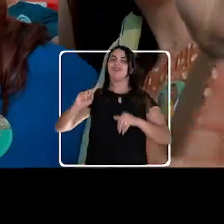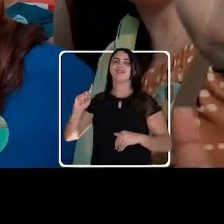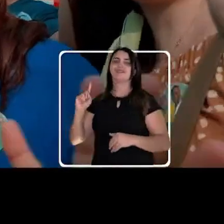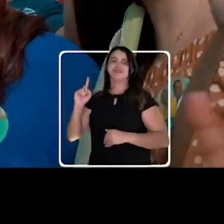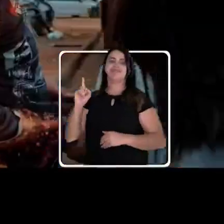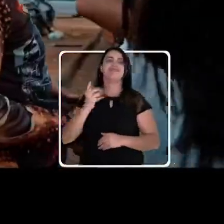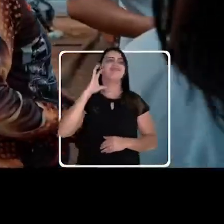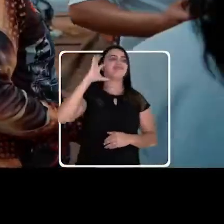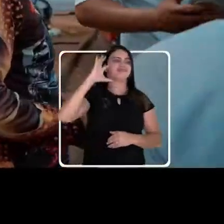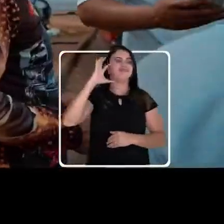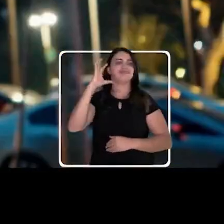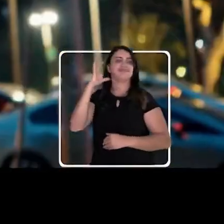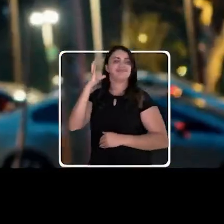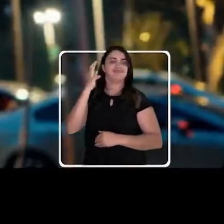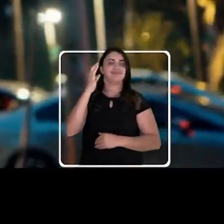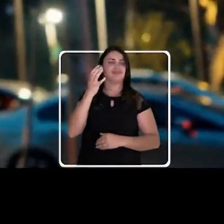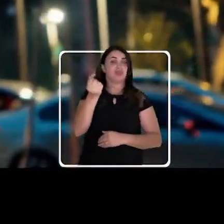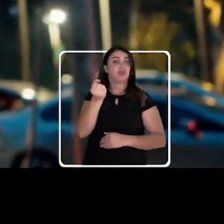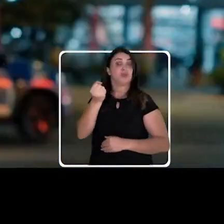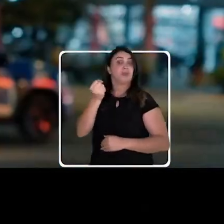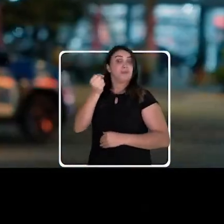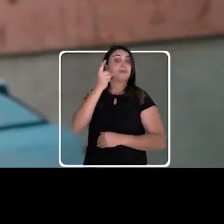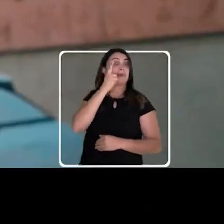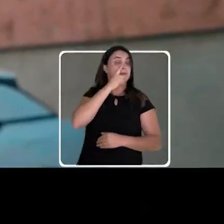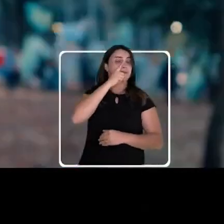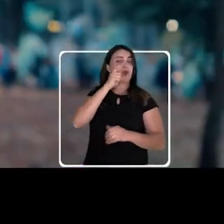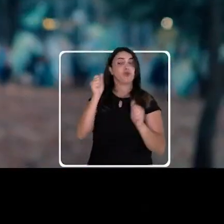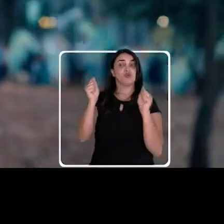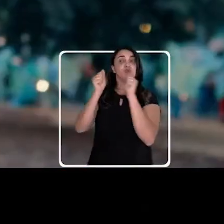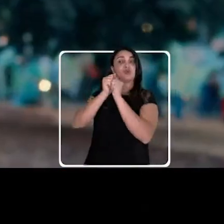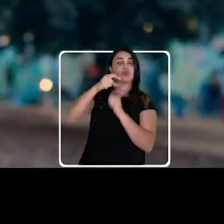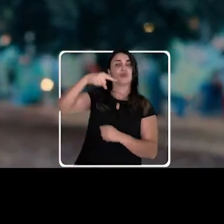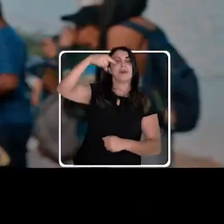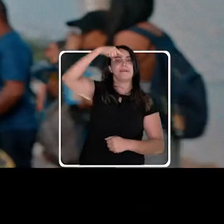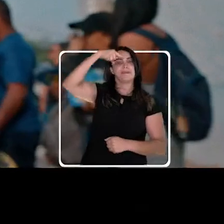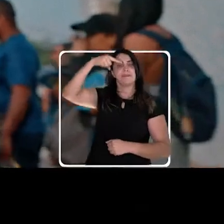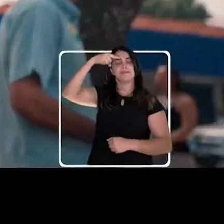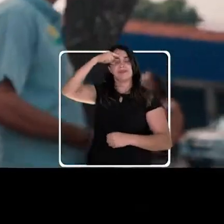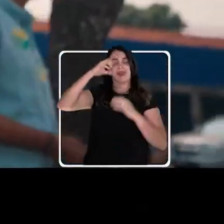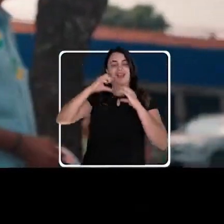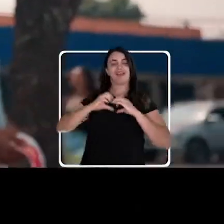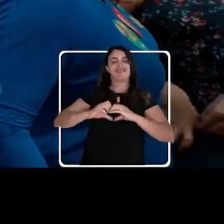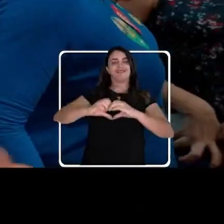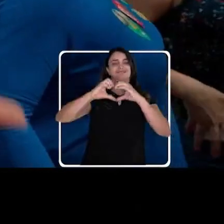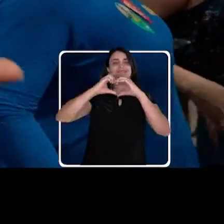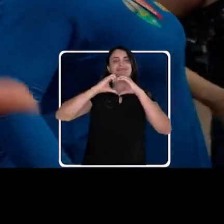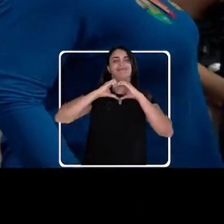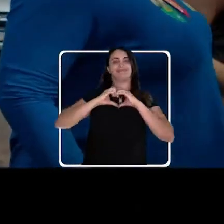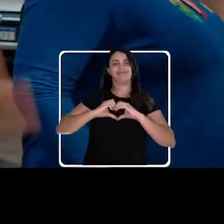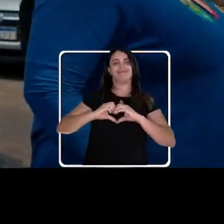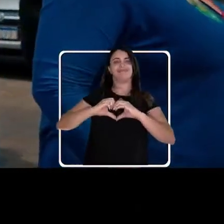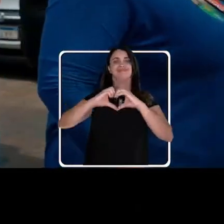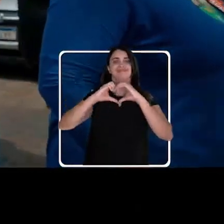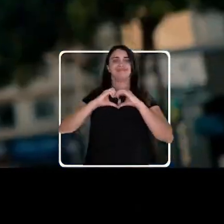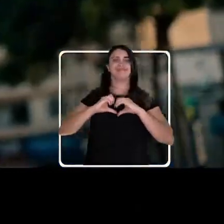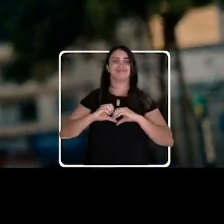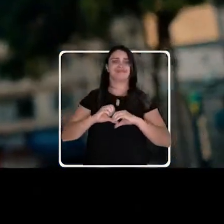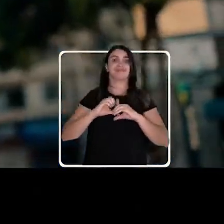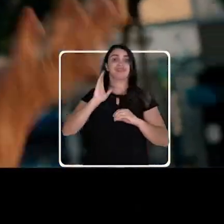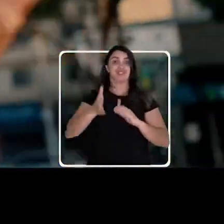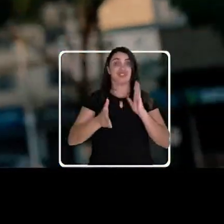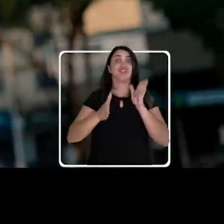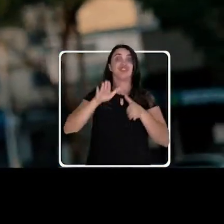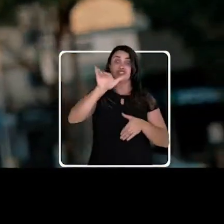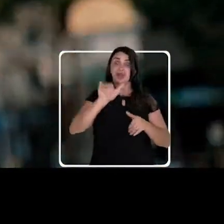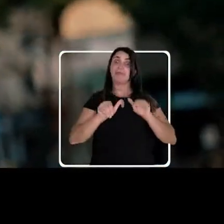aqui caiado, vá, dentro do meu peito. Já, já, chama Jane, vem, vem,